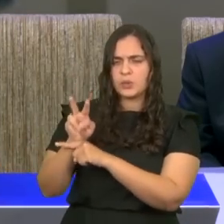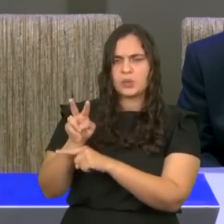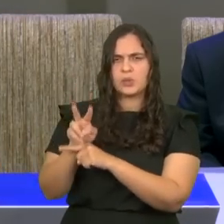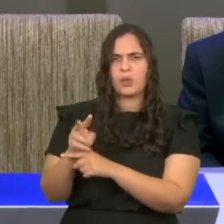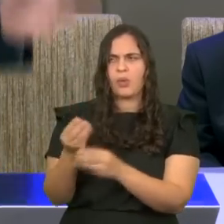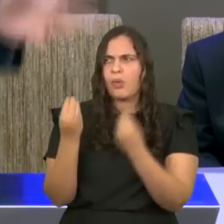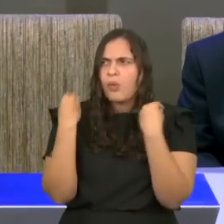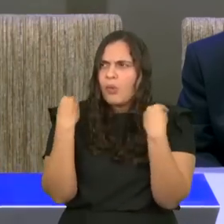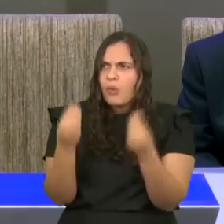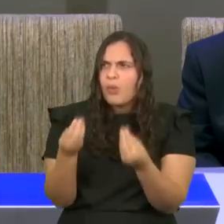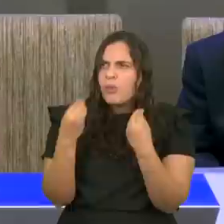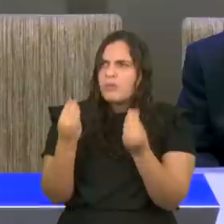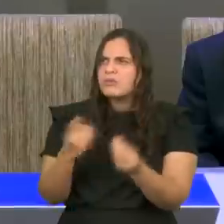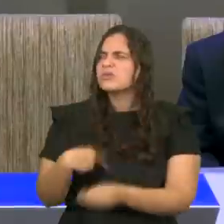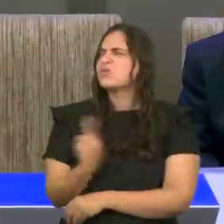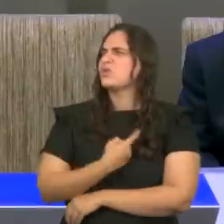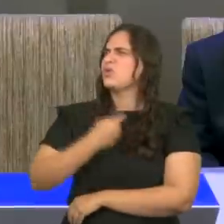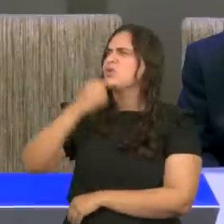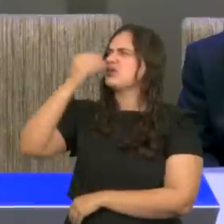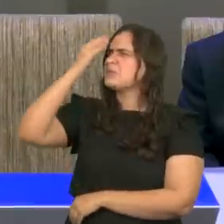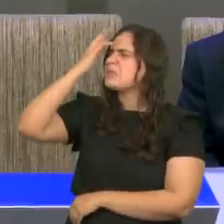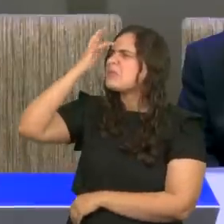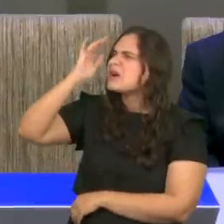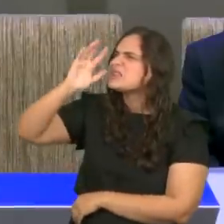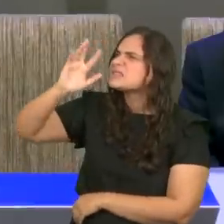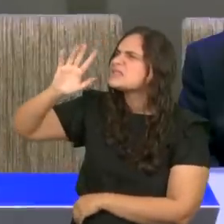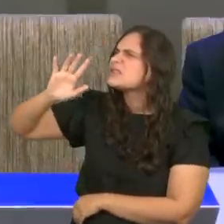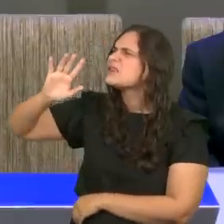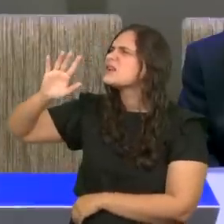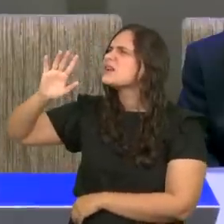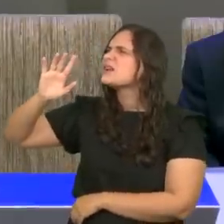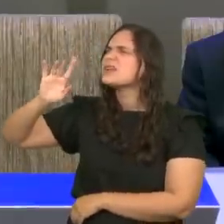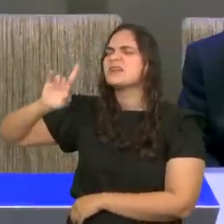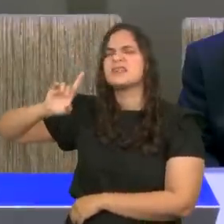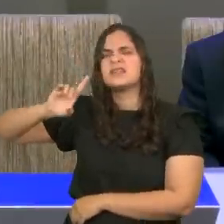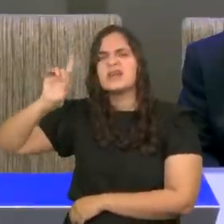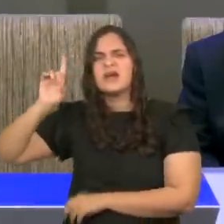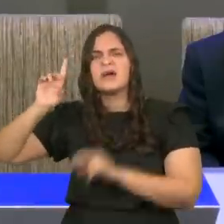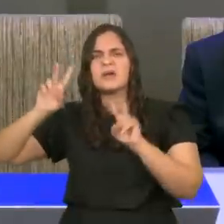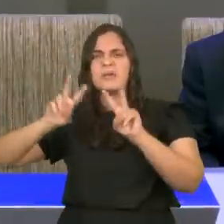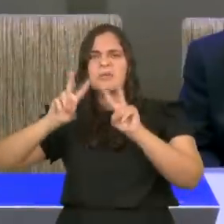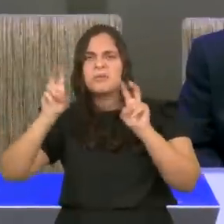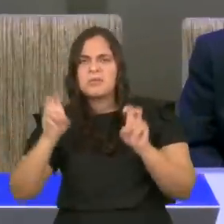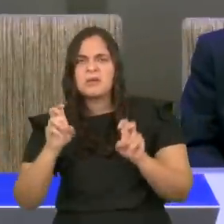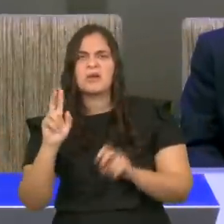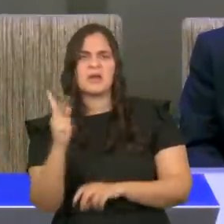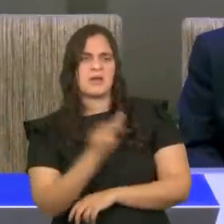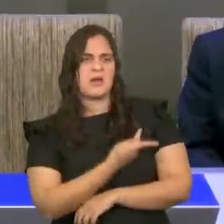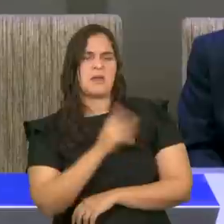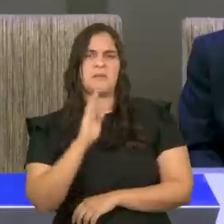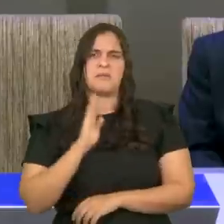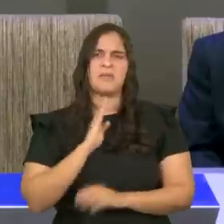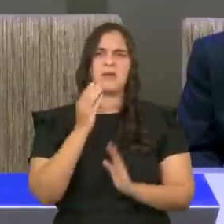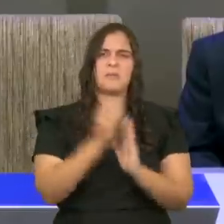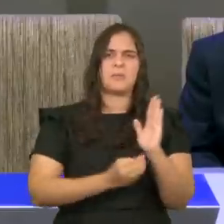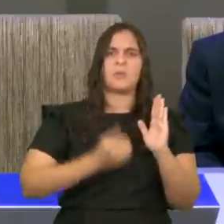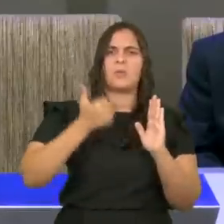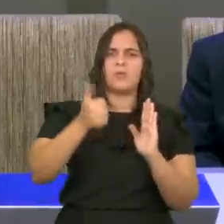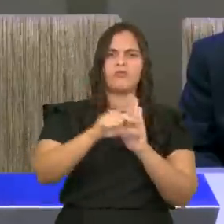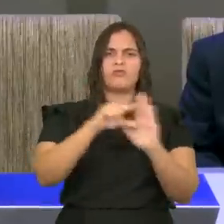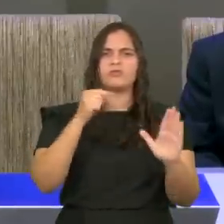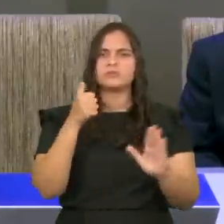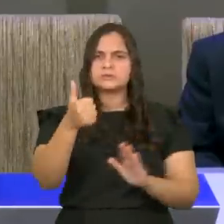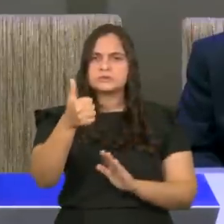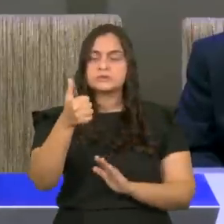cronograma de Deus foi pregado aqui esta noite. Em Hebreus 1 e 1, Jesus é a